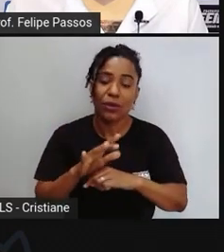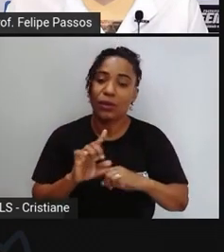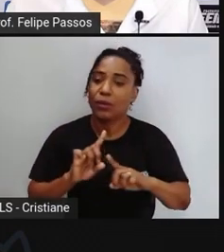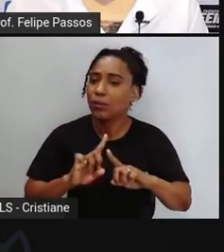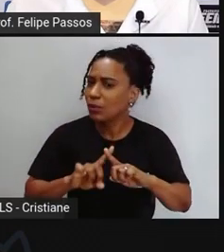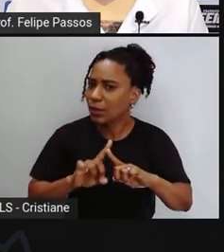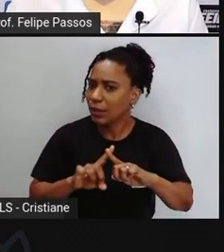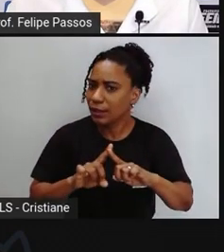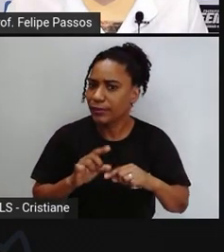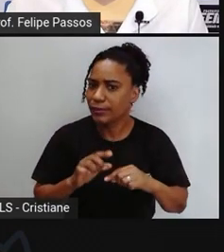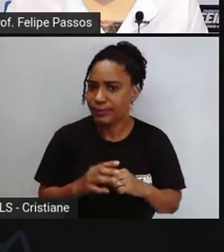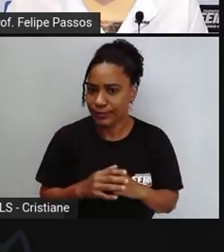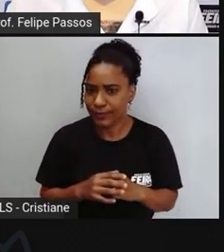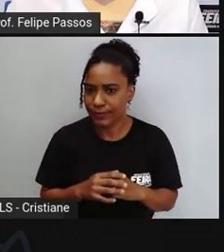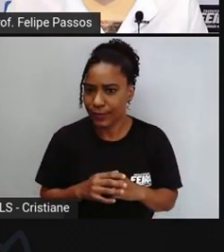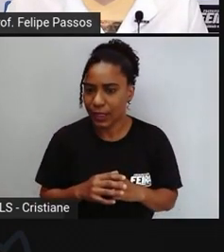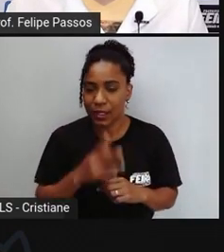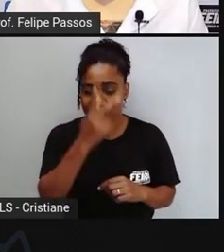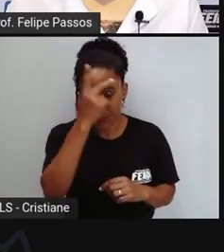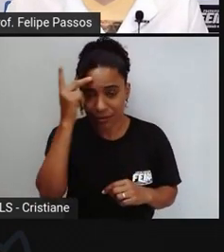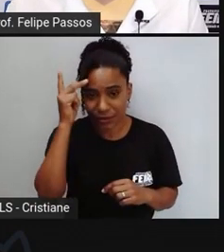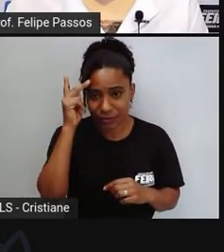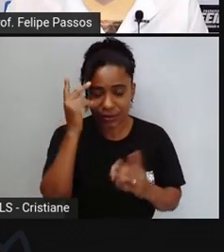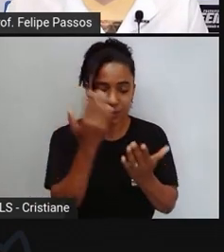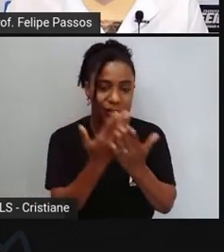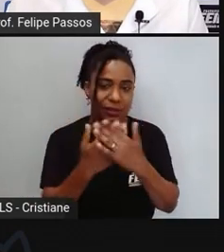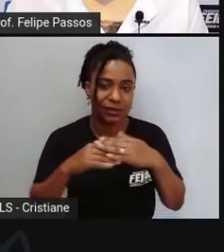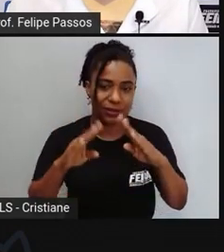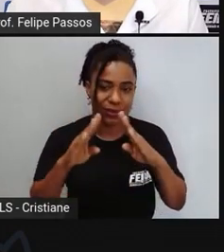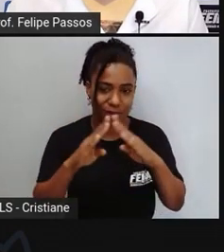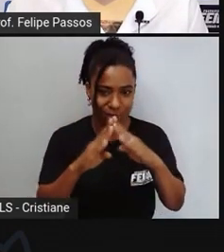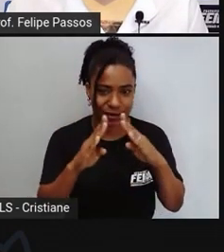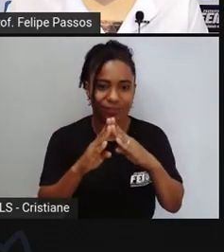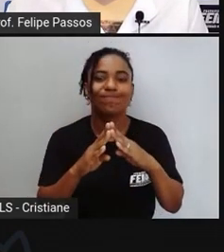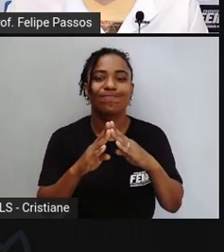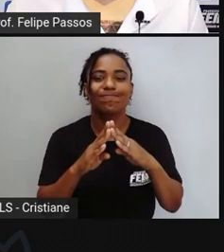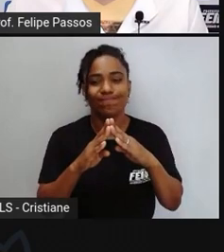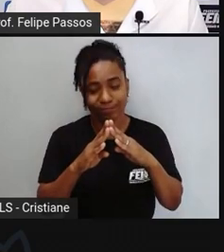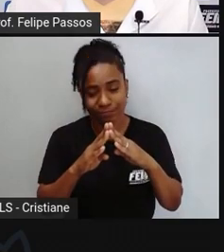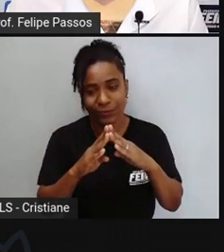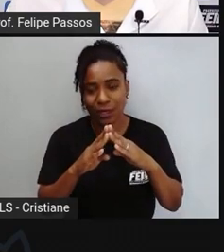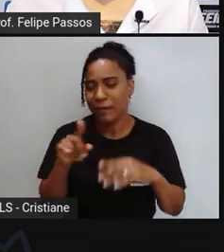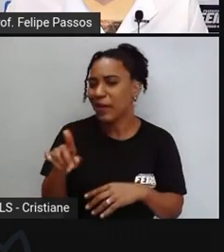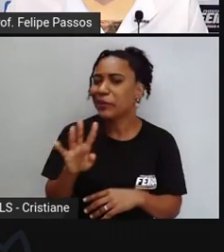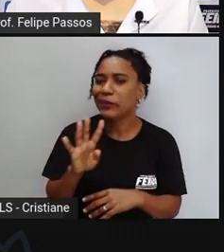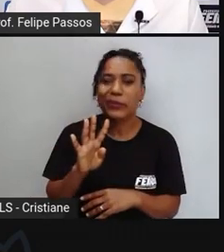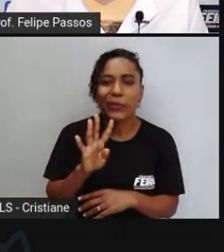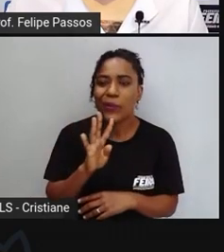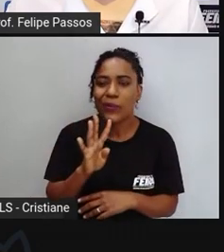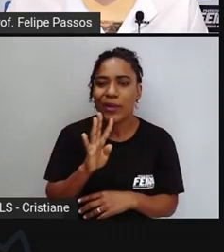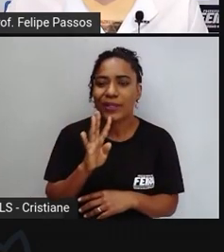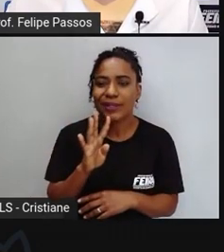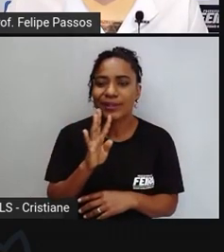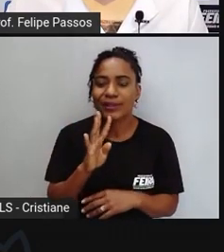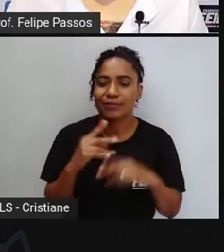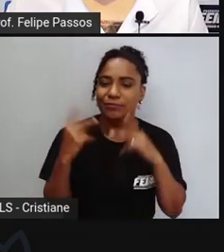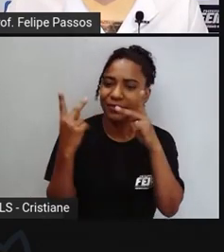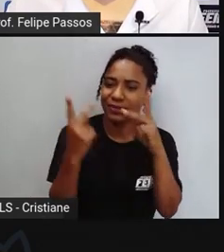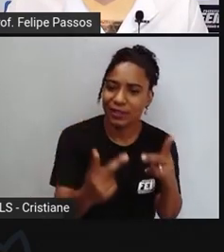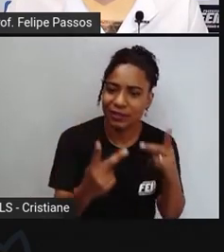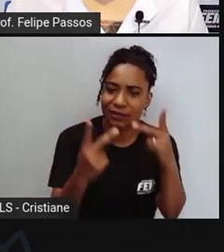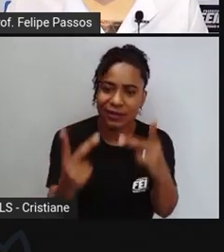muitas vezes nas escolas sem ter oportunidade de conhecer a